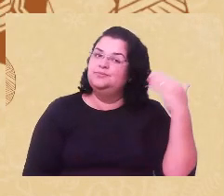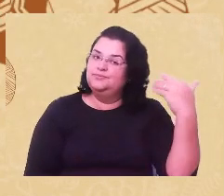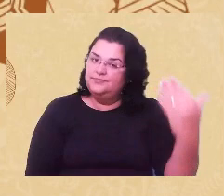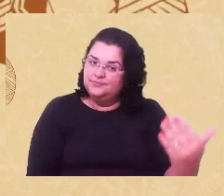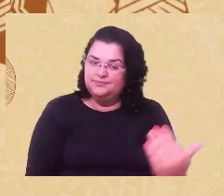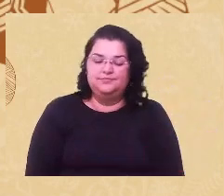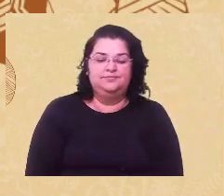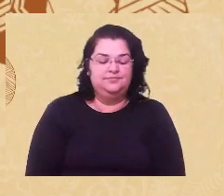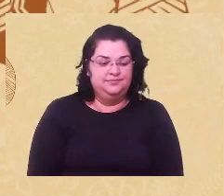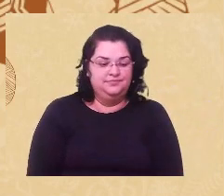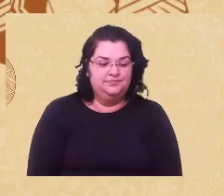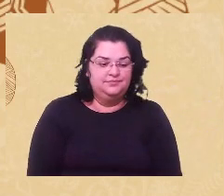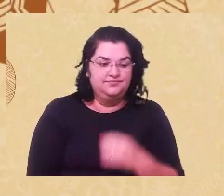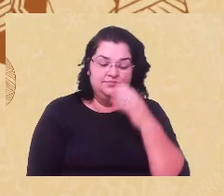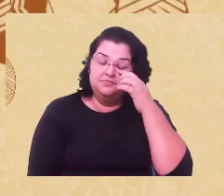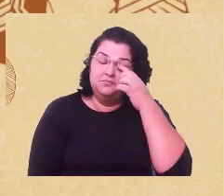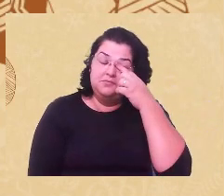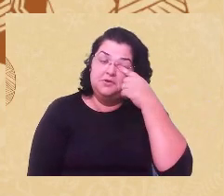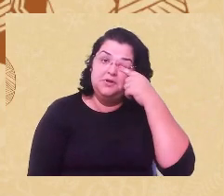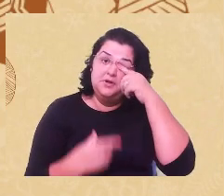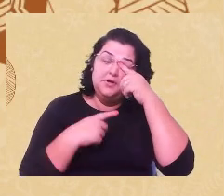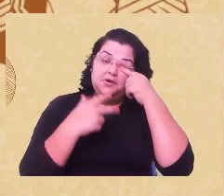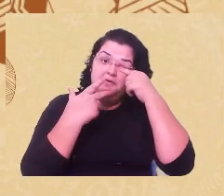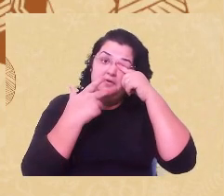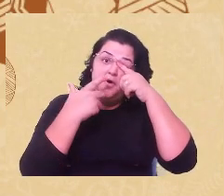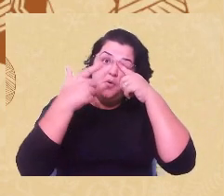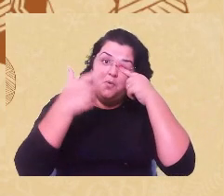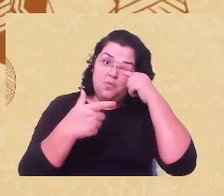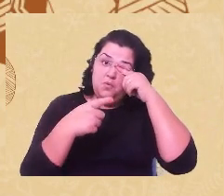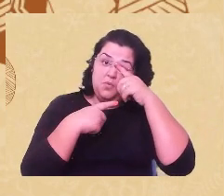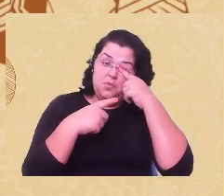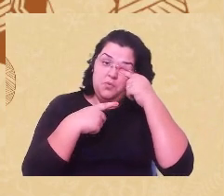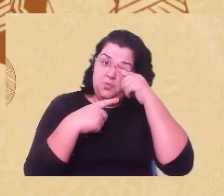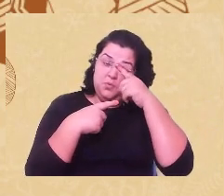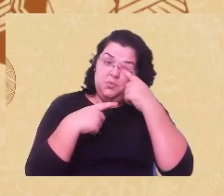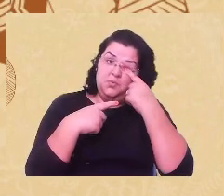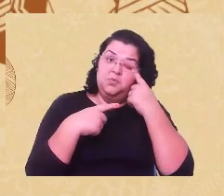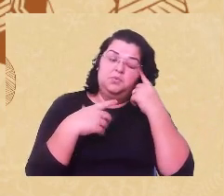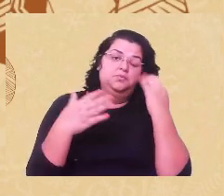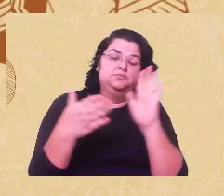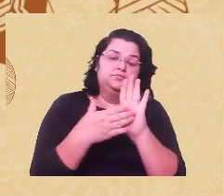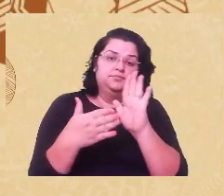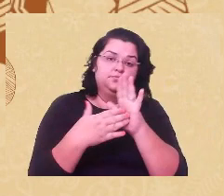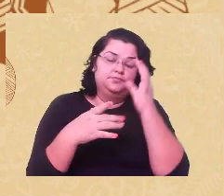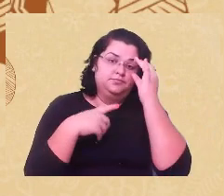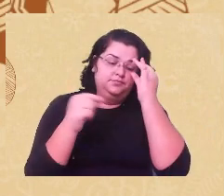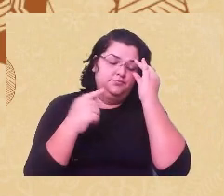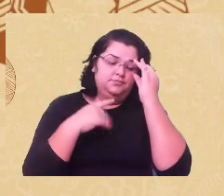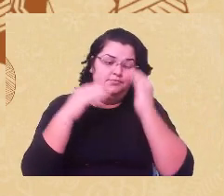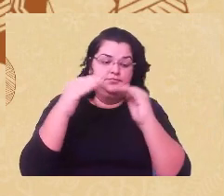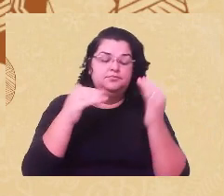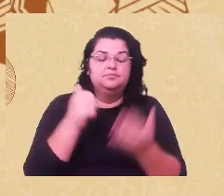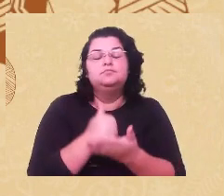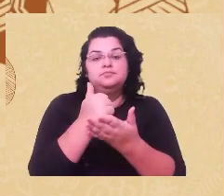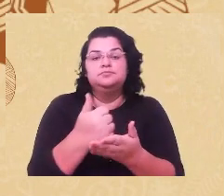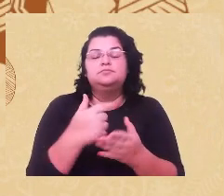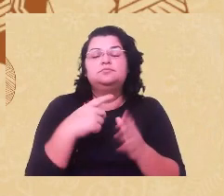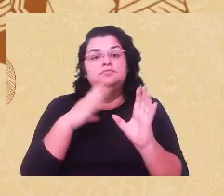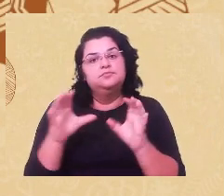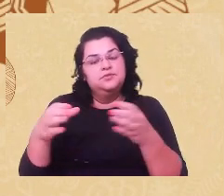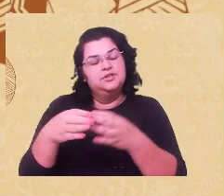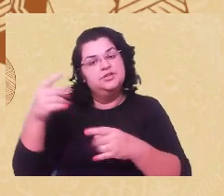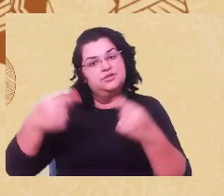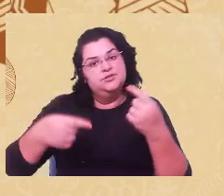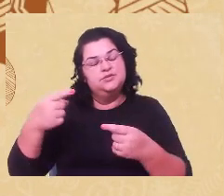de onde estou falando e quando a proposta me chega também, o que é que eu entendo que é a minha contribuição nesse campo da discussão sobre a